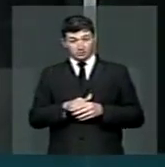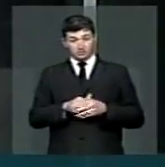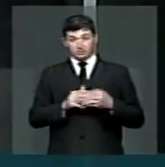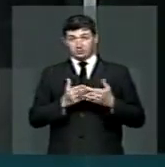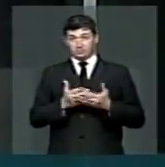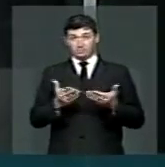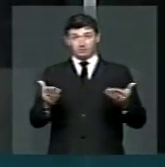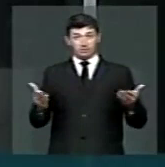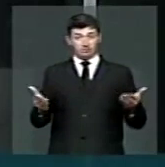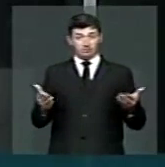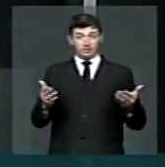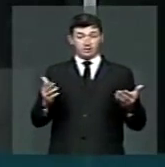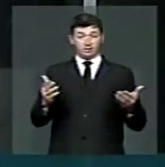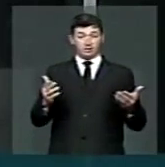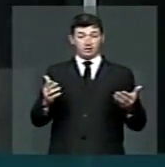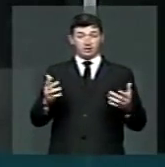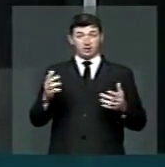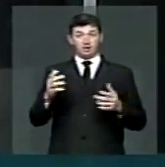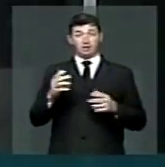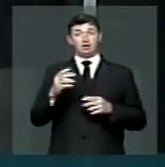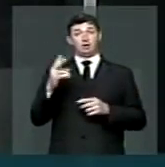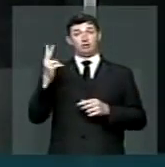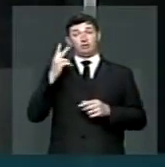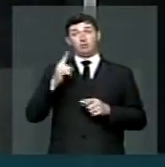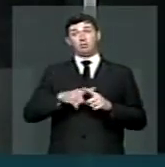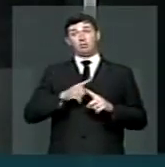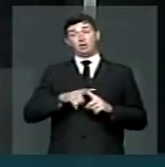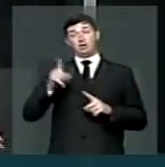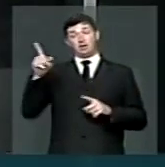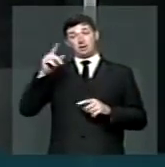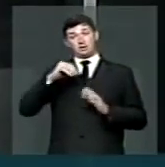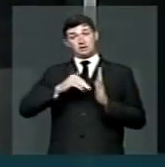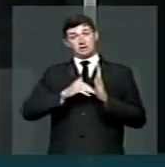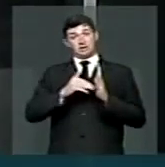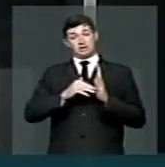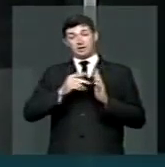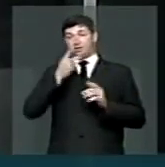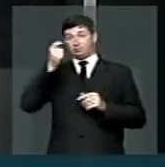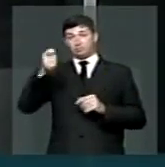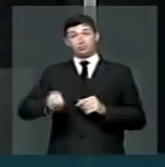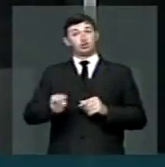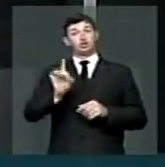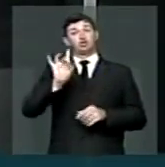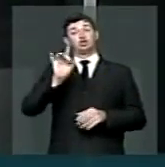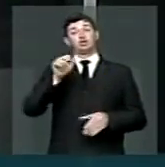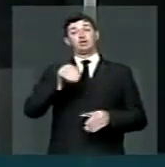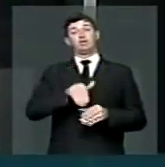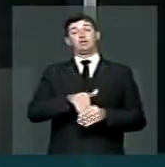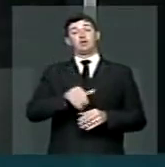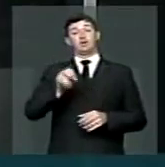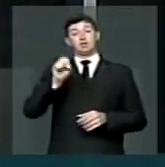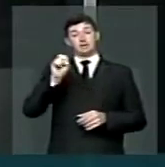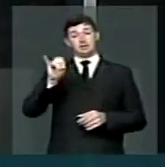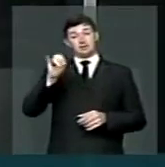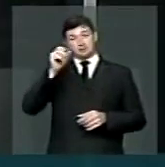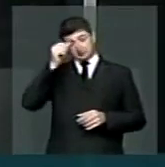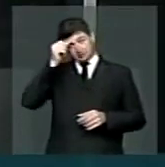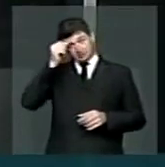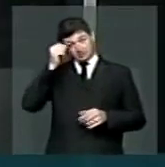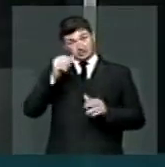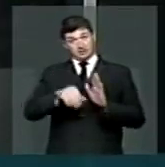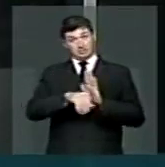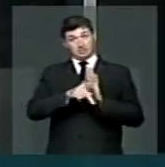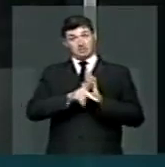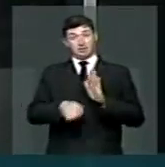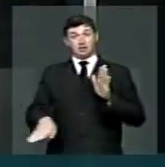perderá o efeito porque o Senado tem se posicionado de que só votará MPs que